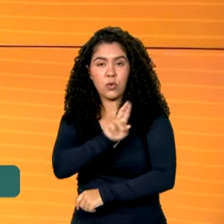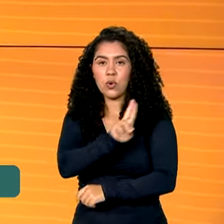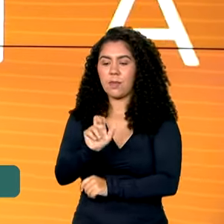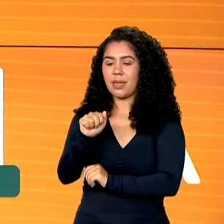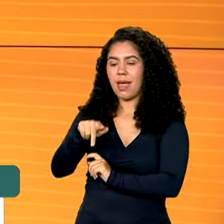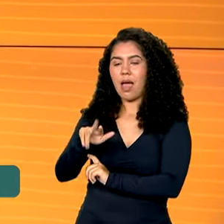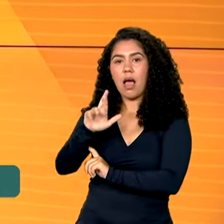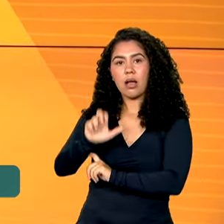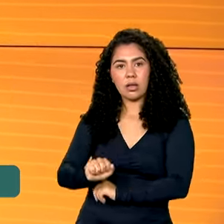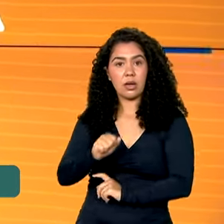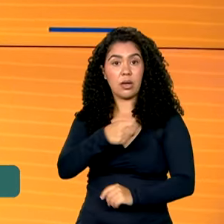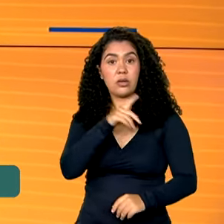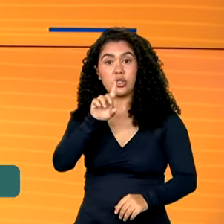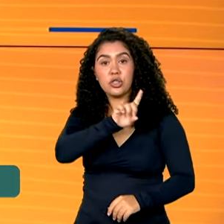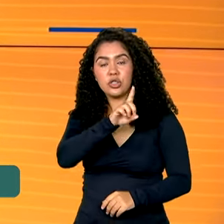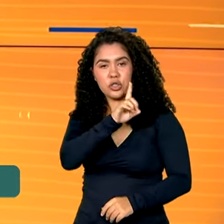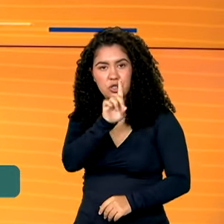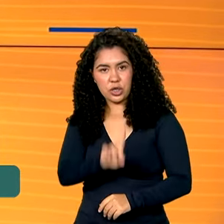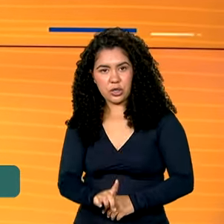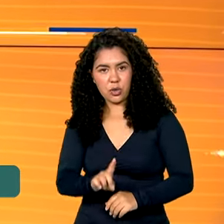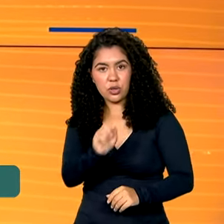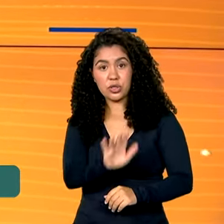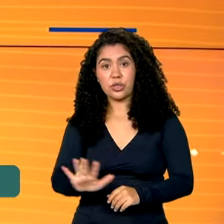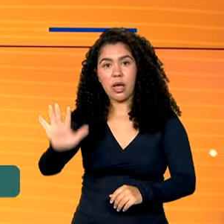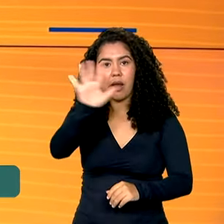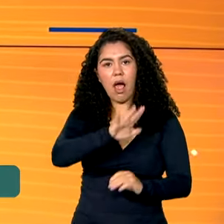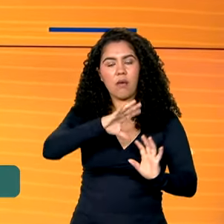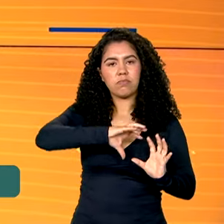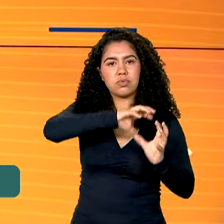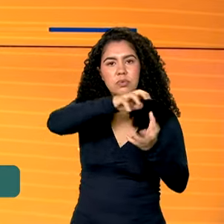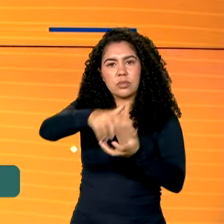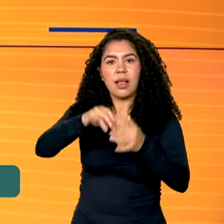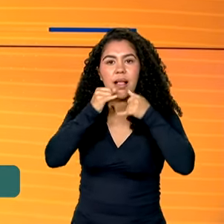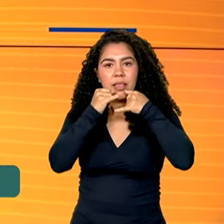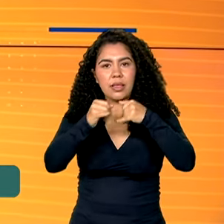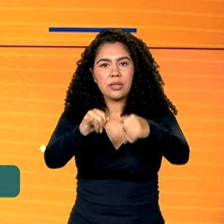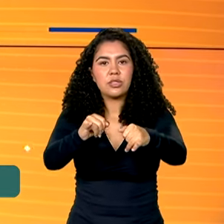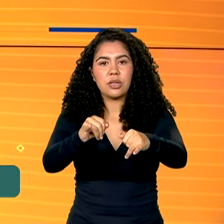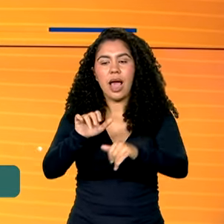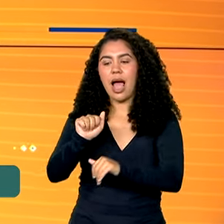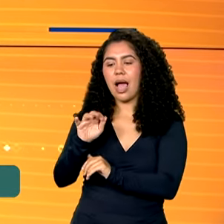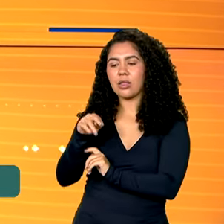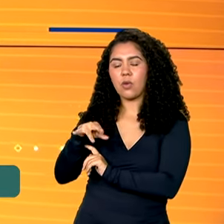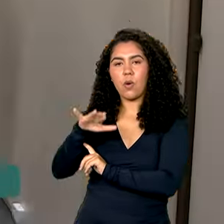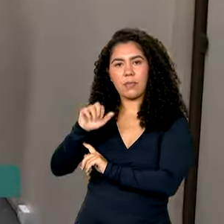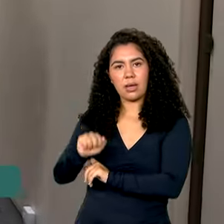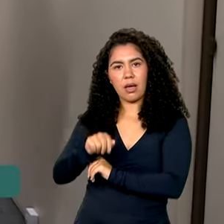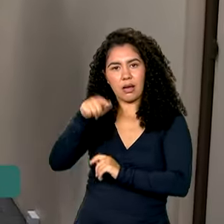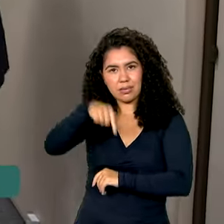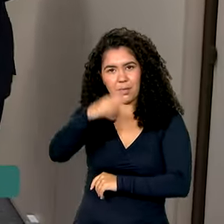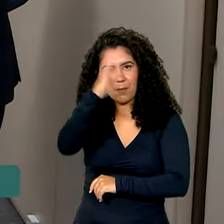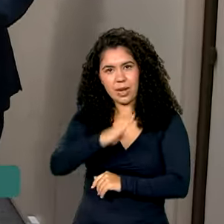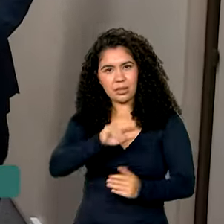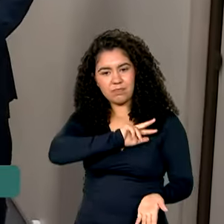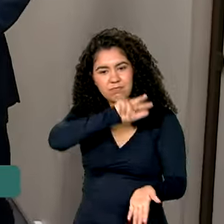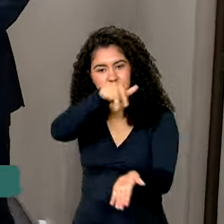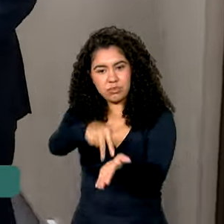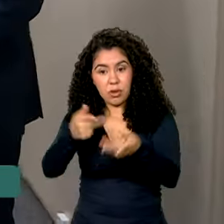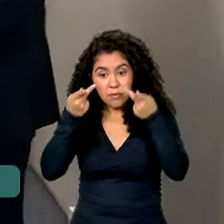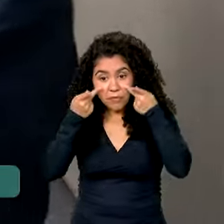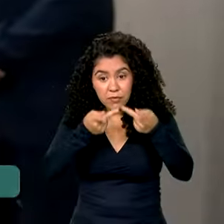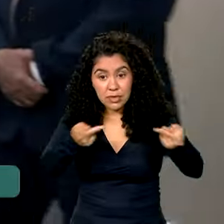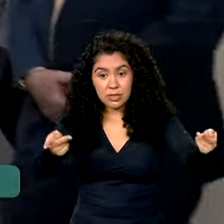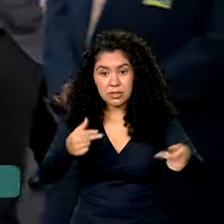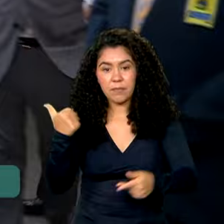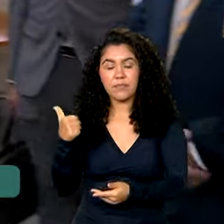visita do diretor-geral da Agência Internacional de Energia Atômica ao Brasil. Na visita que